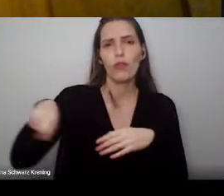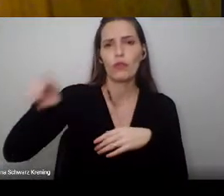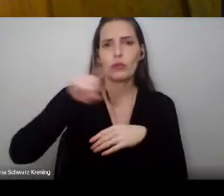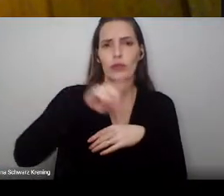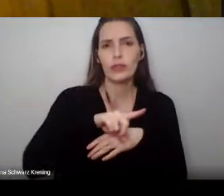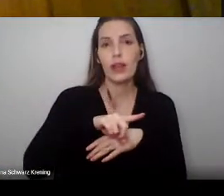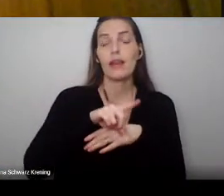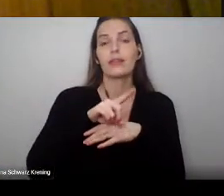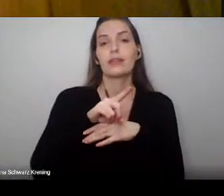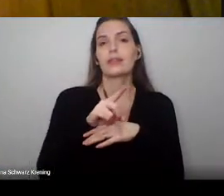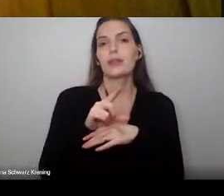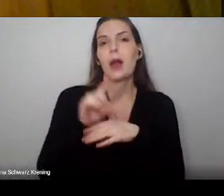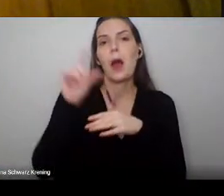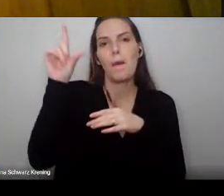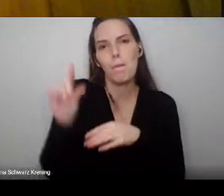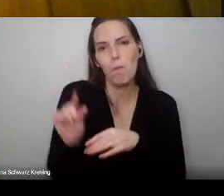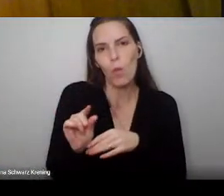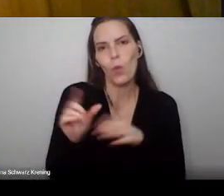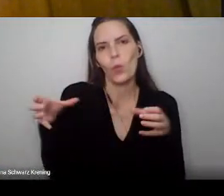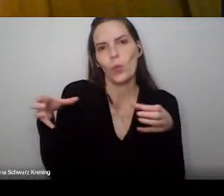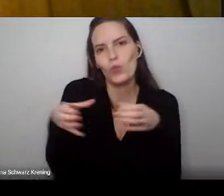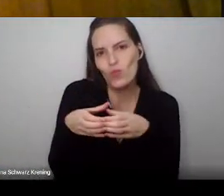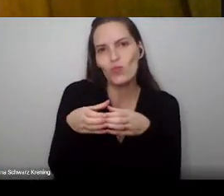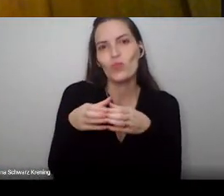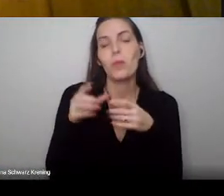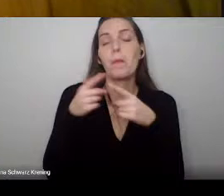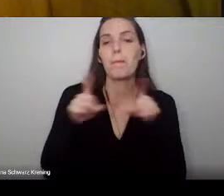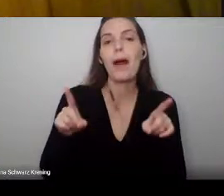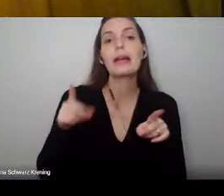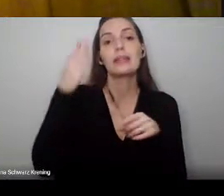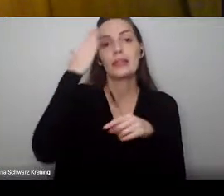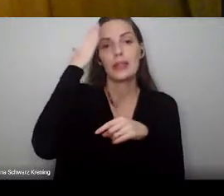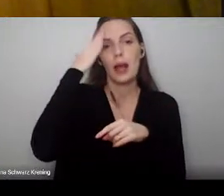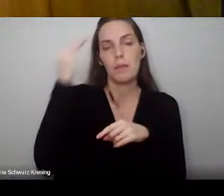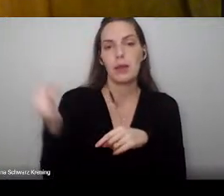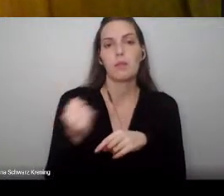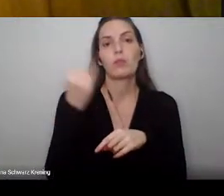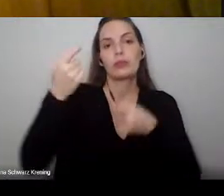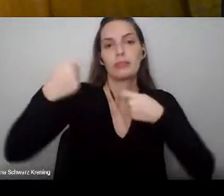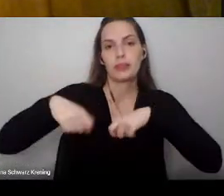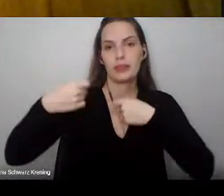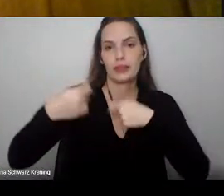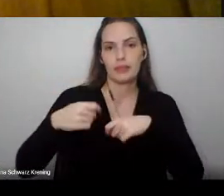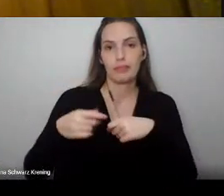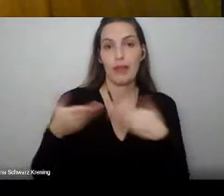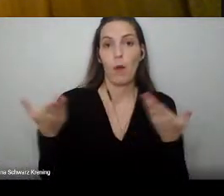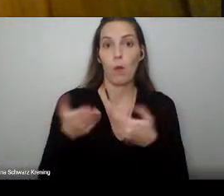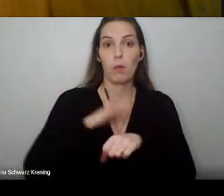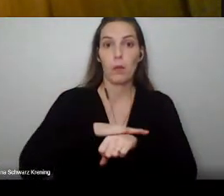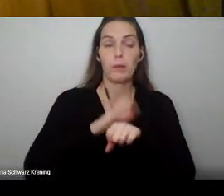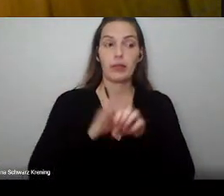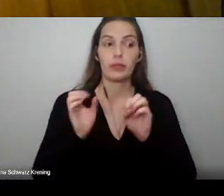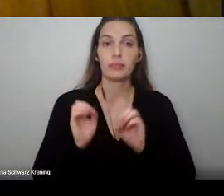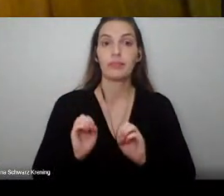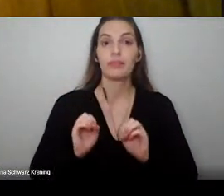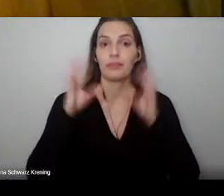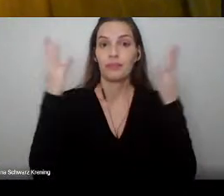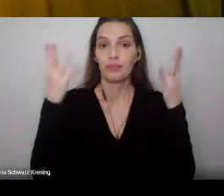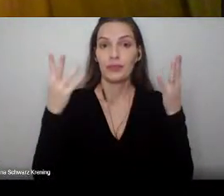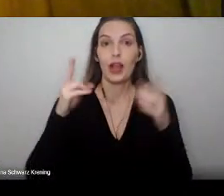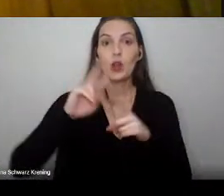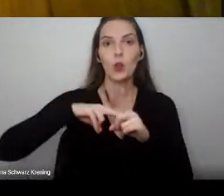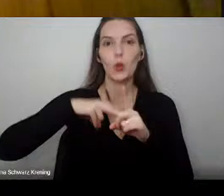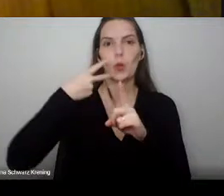preciosos e necessários. Esta cerimônia é uma dupla celebração. Vocês celebram uma conquista,